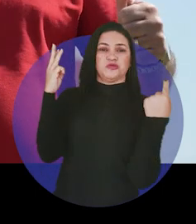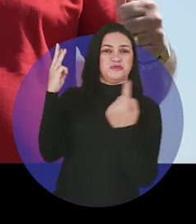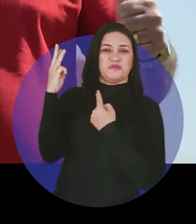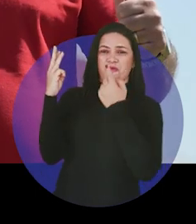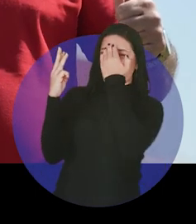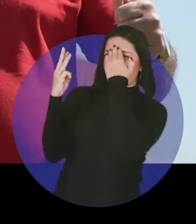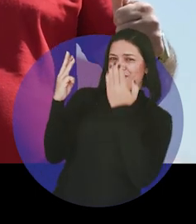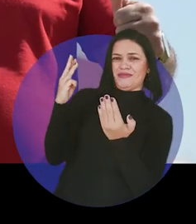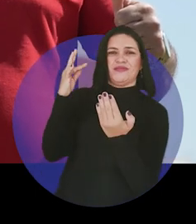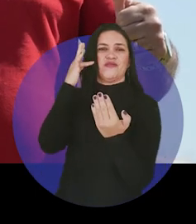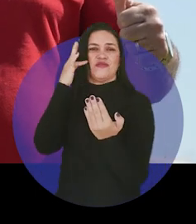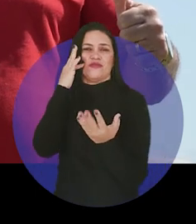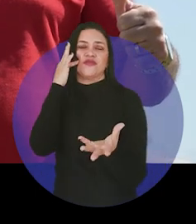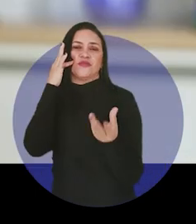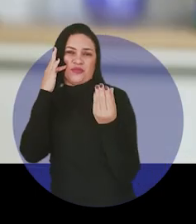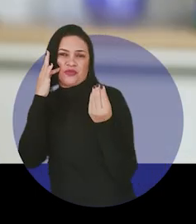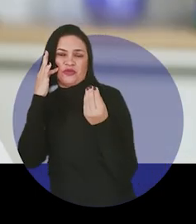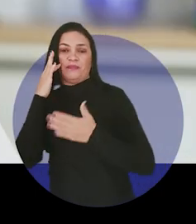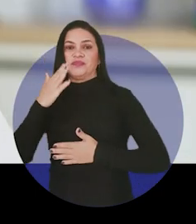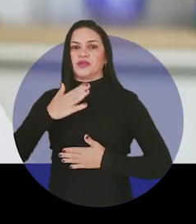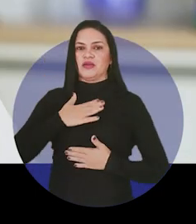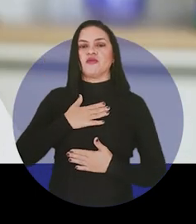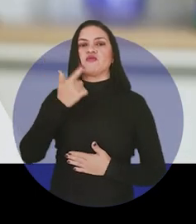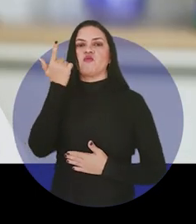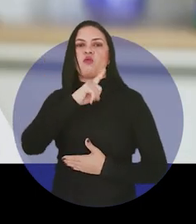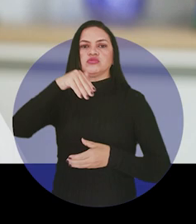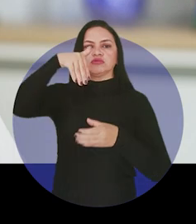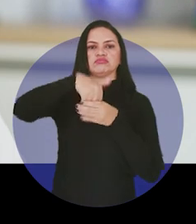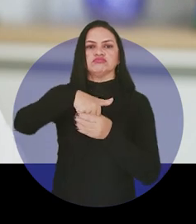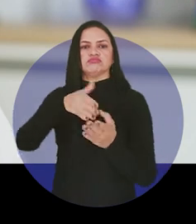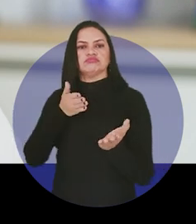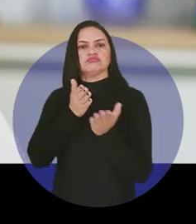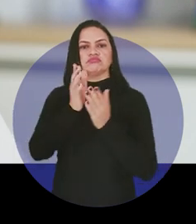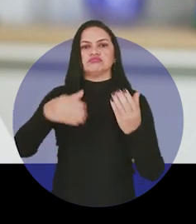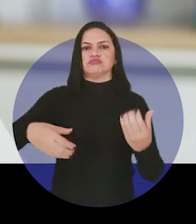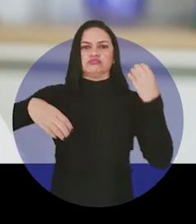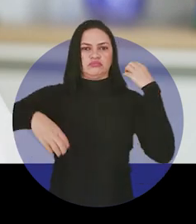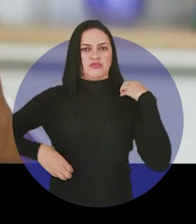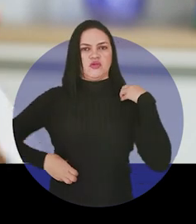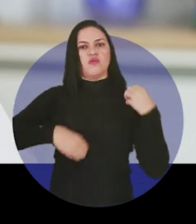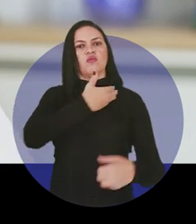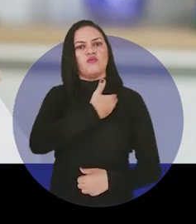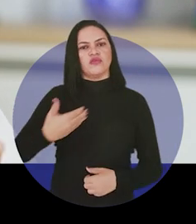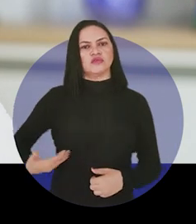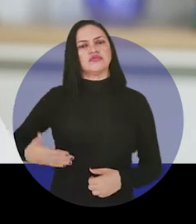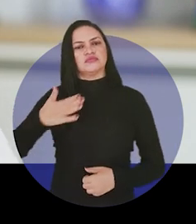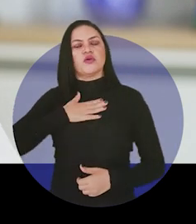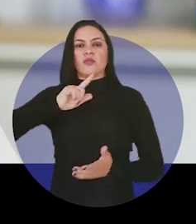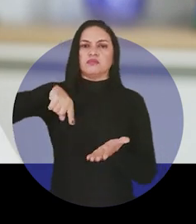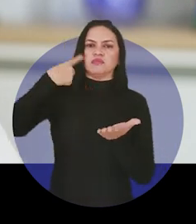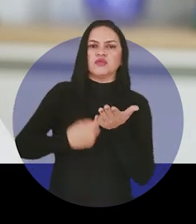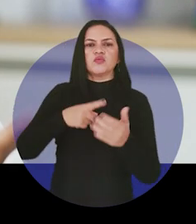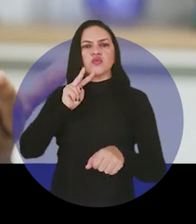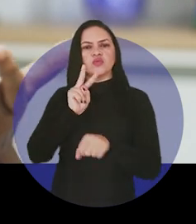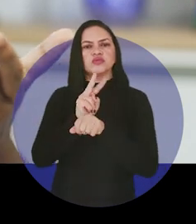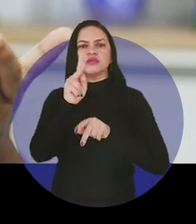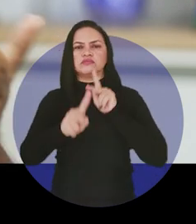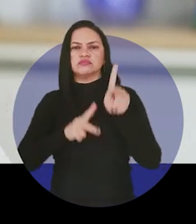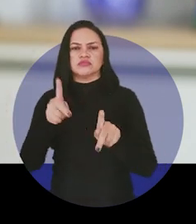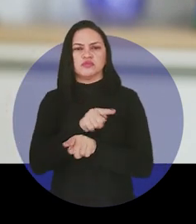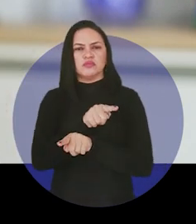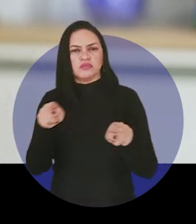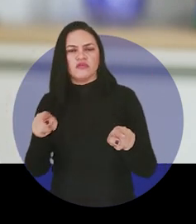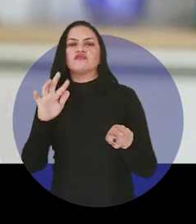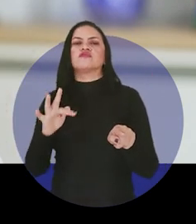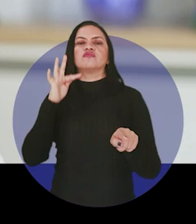agradecem muito. Quando eu fui eleito governador, eu assumi um compromisso com você. Cuidar da nossa gente e também do